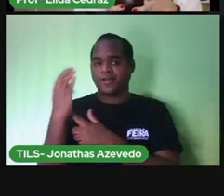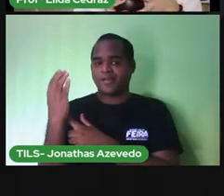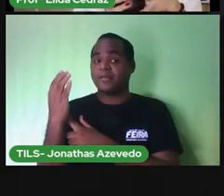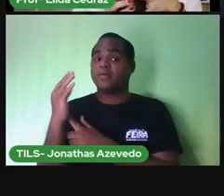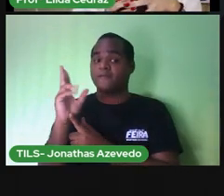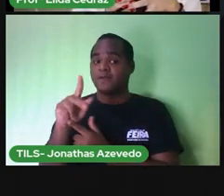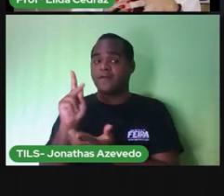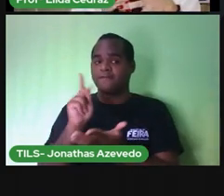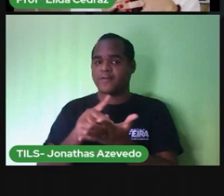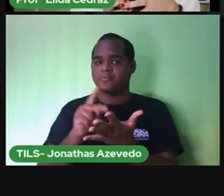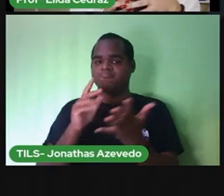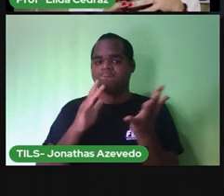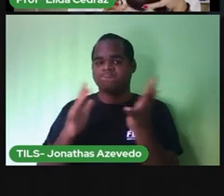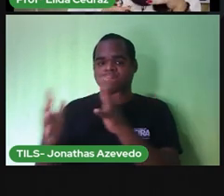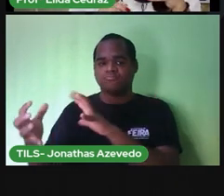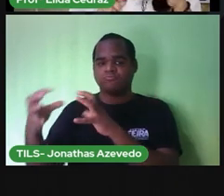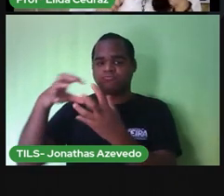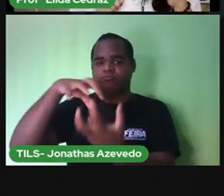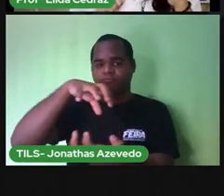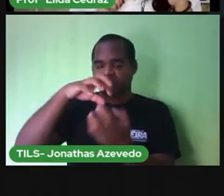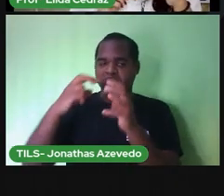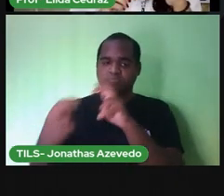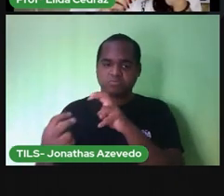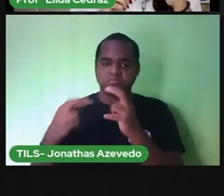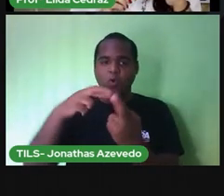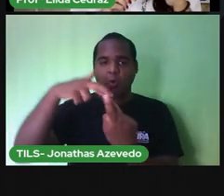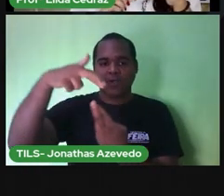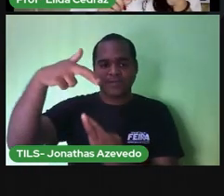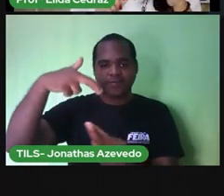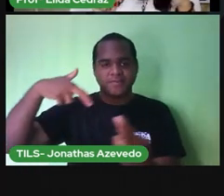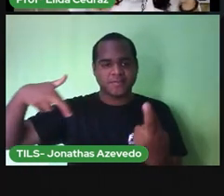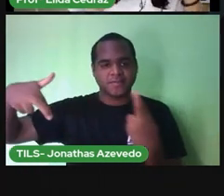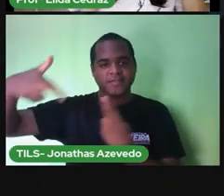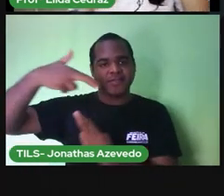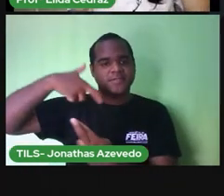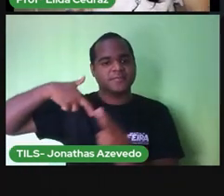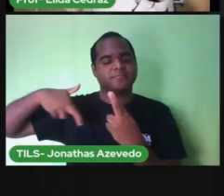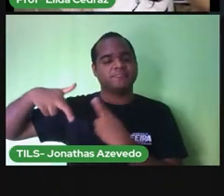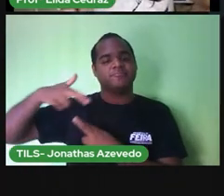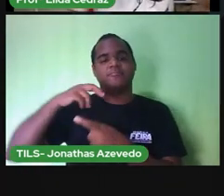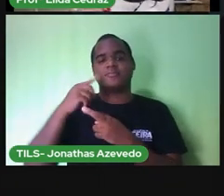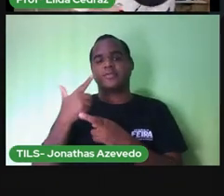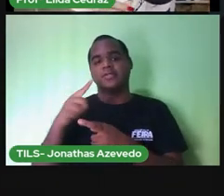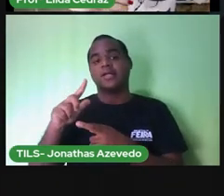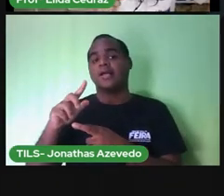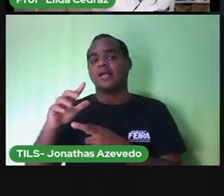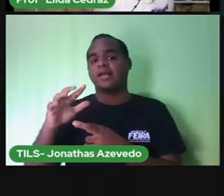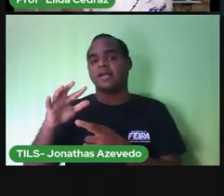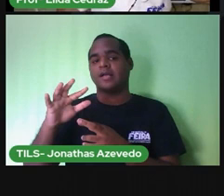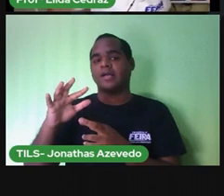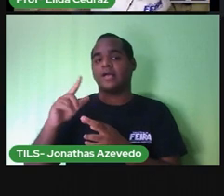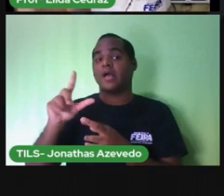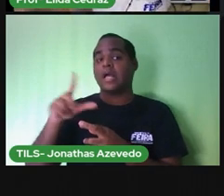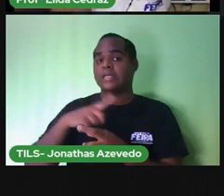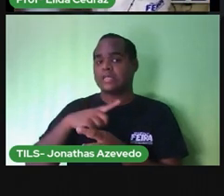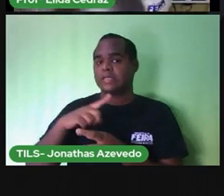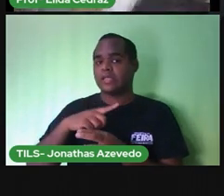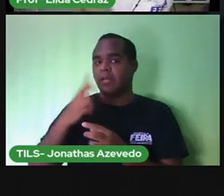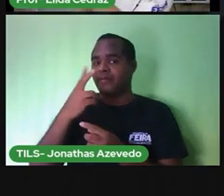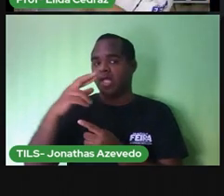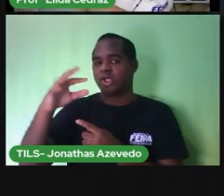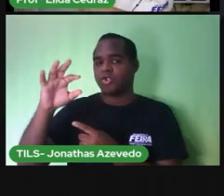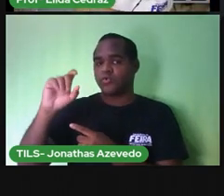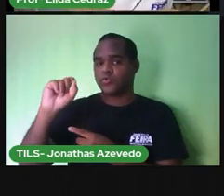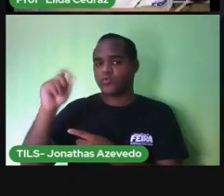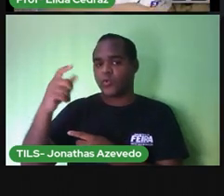o movimento de rotação. E tem o outro movimento que a Terra faz, que ela vai girar em volta do Sol.